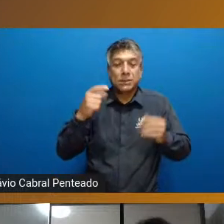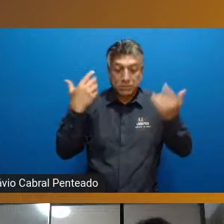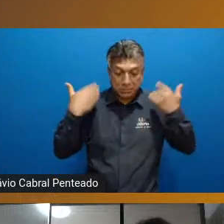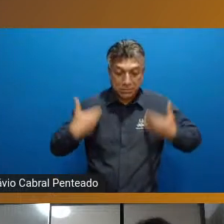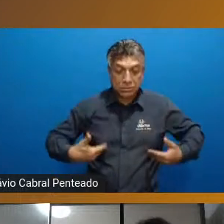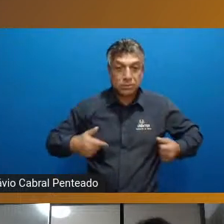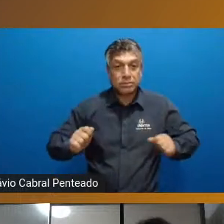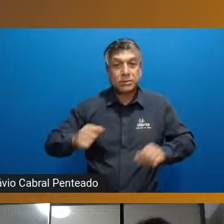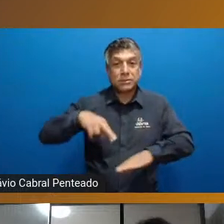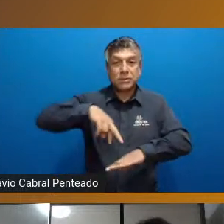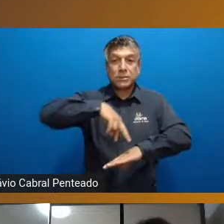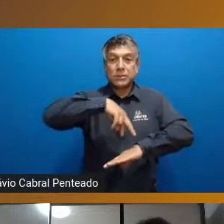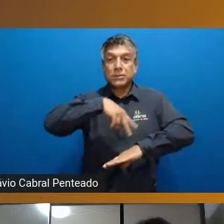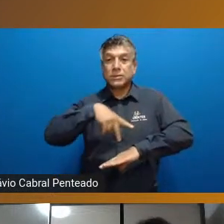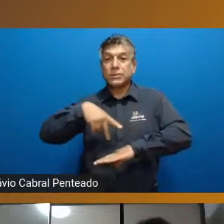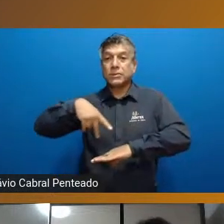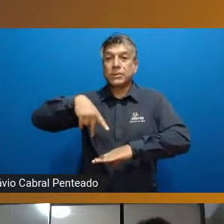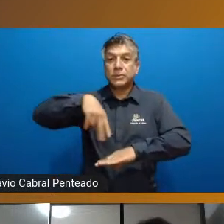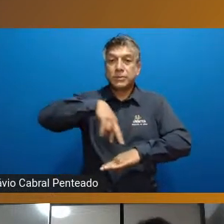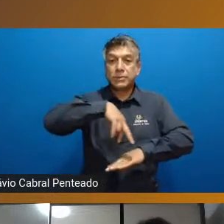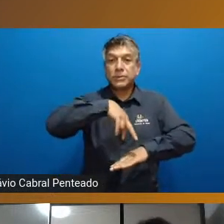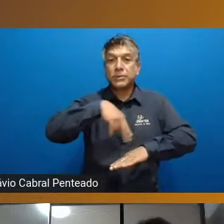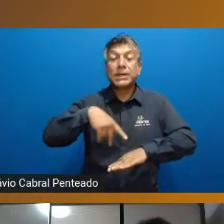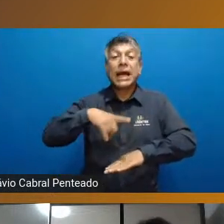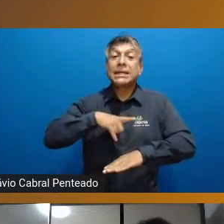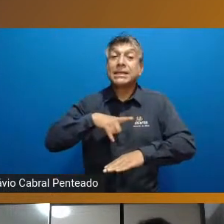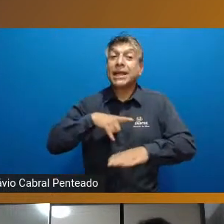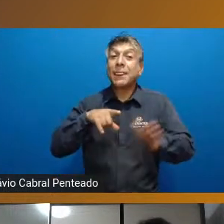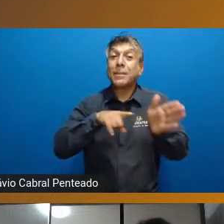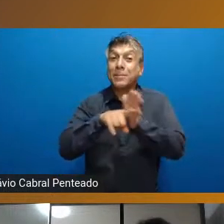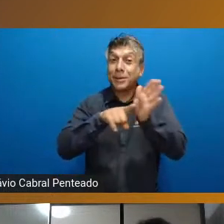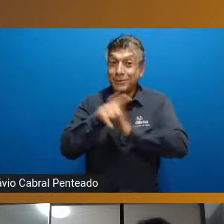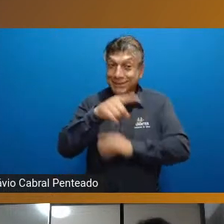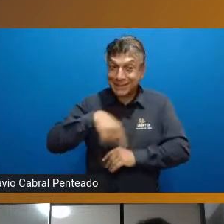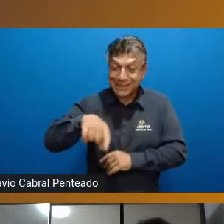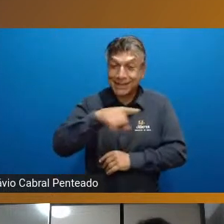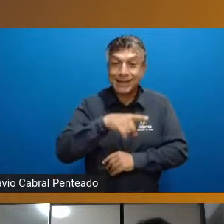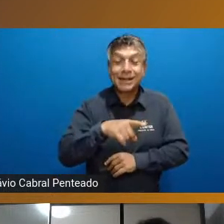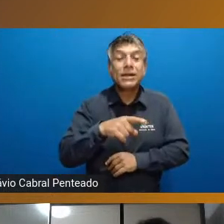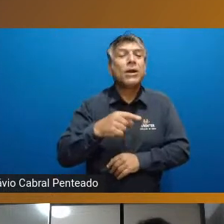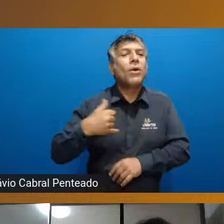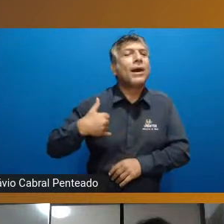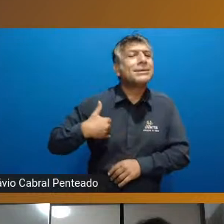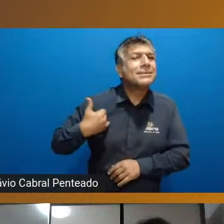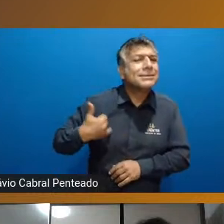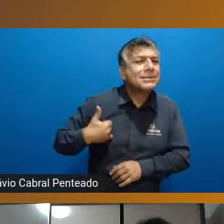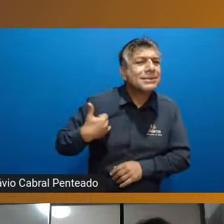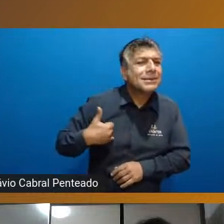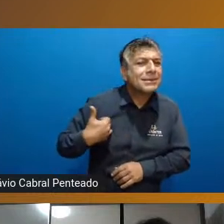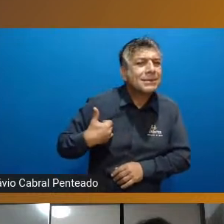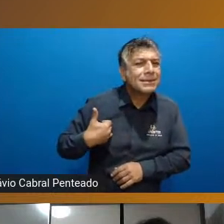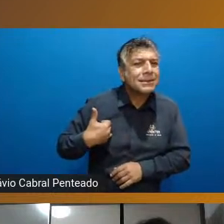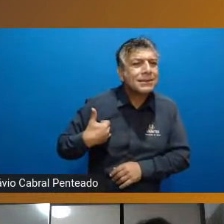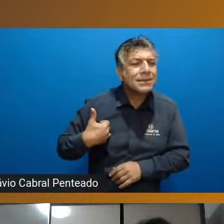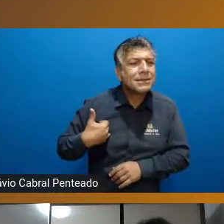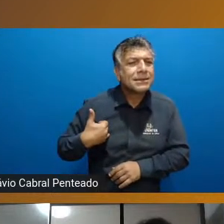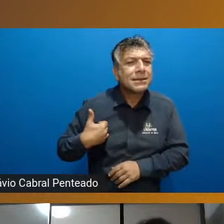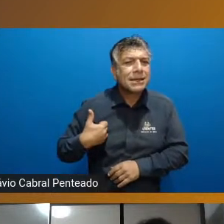do balé nós temos algumas perguntas sobre a faixa etária em que deve-se